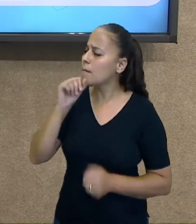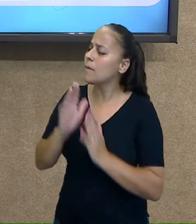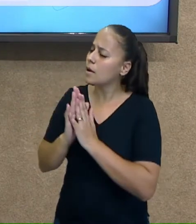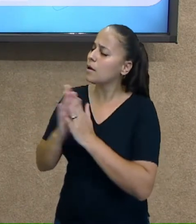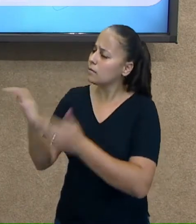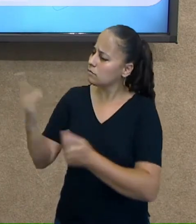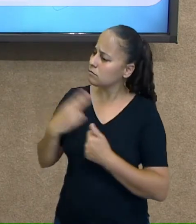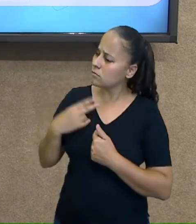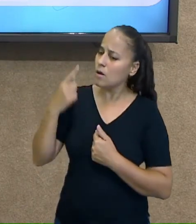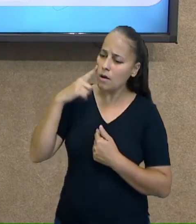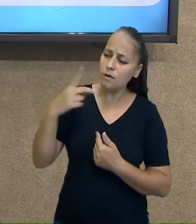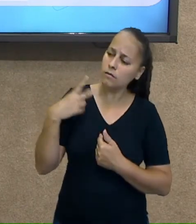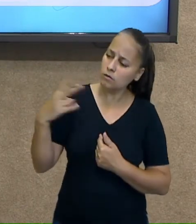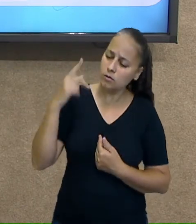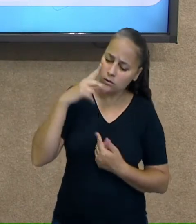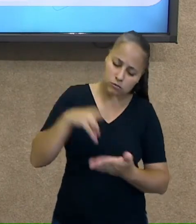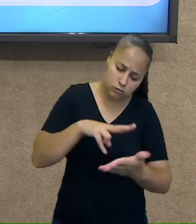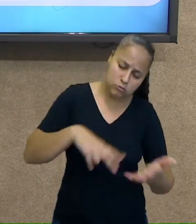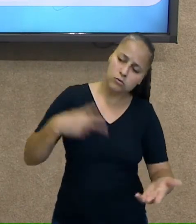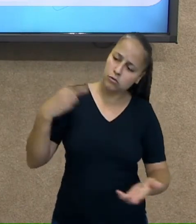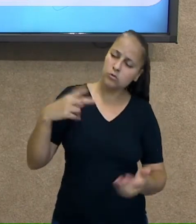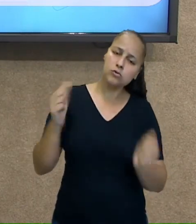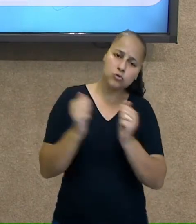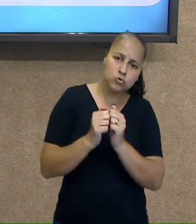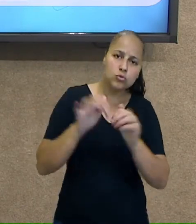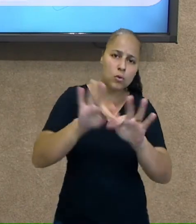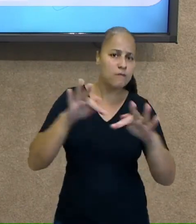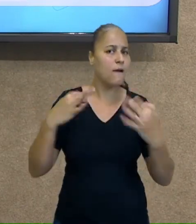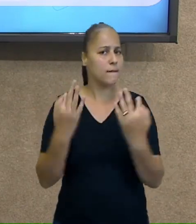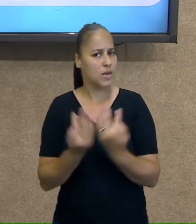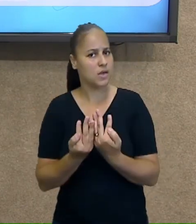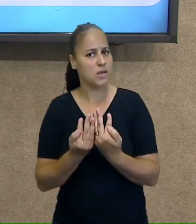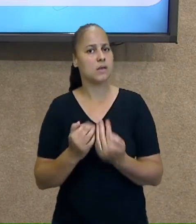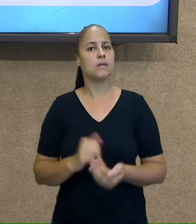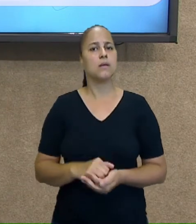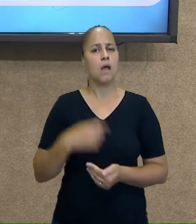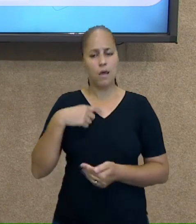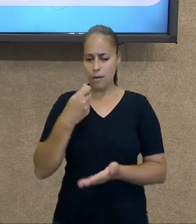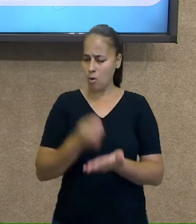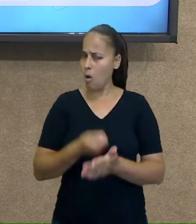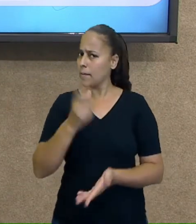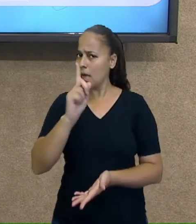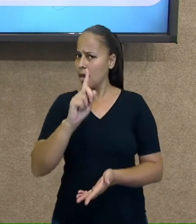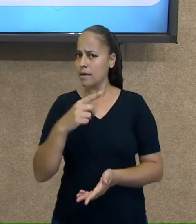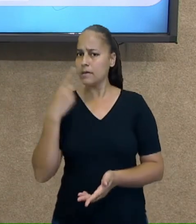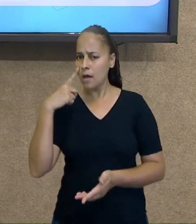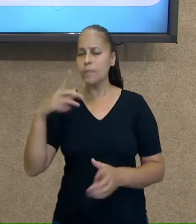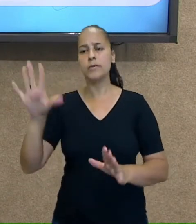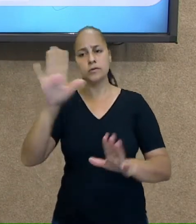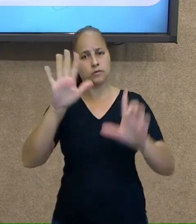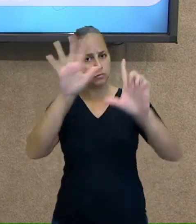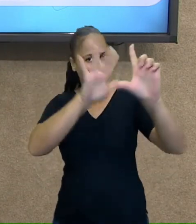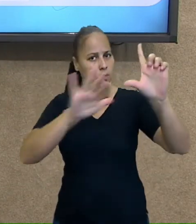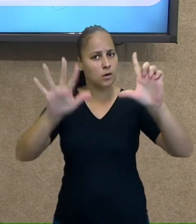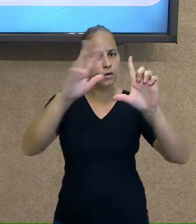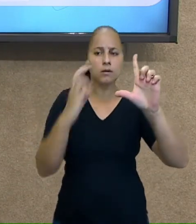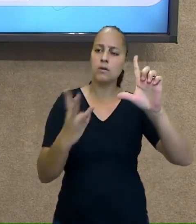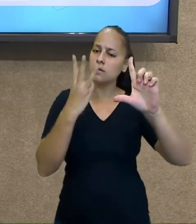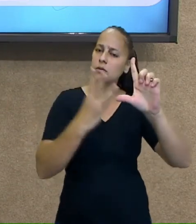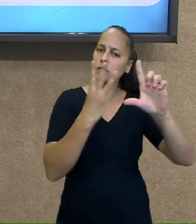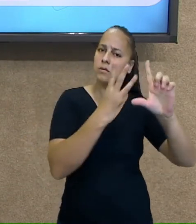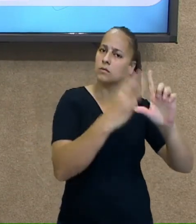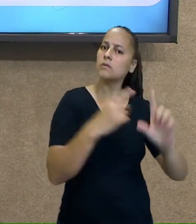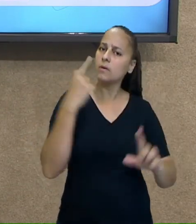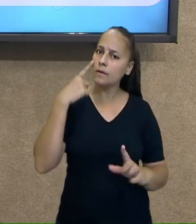mostrar para vocês essas literaturas. Talvez não tenha condição de comprar o livro, mas na internet tem muitos sites que